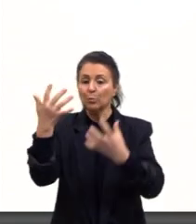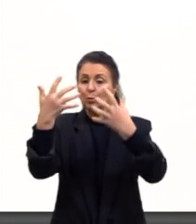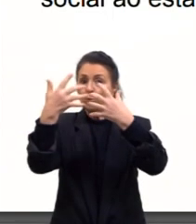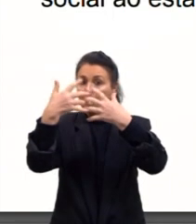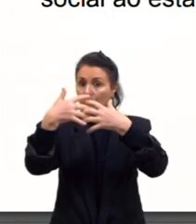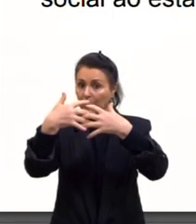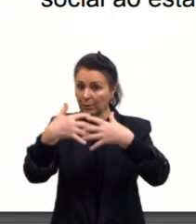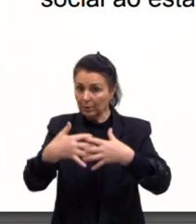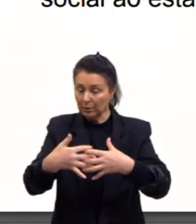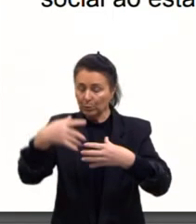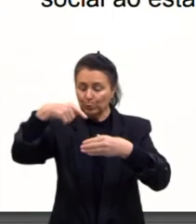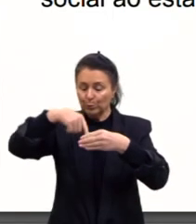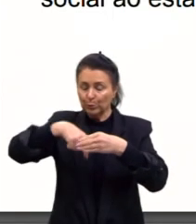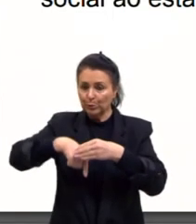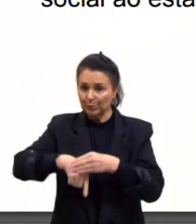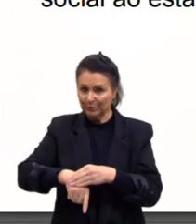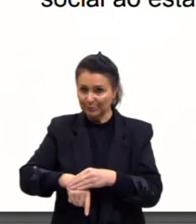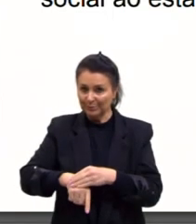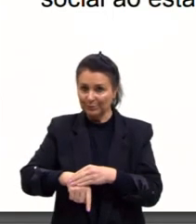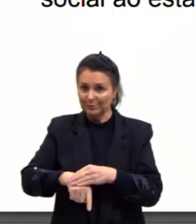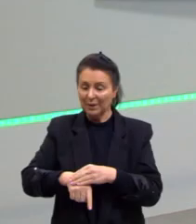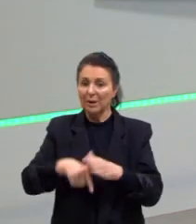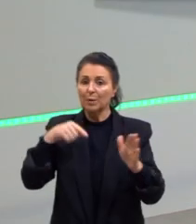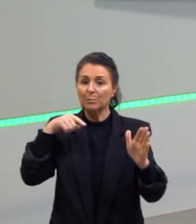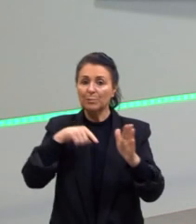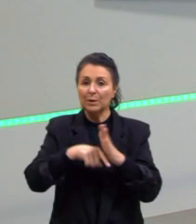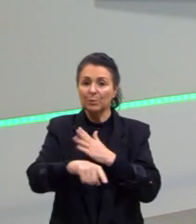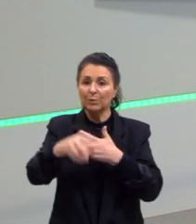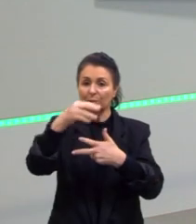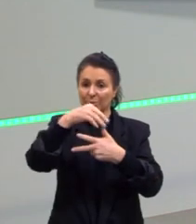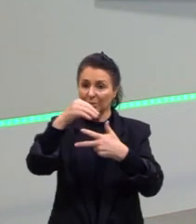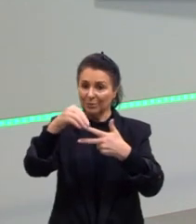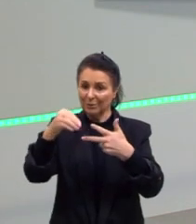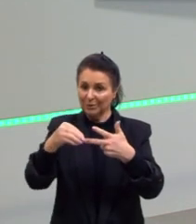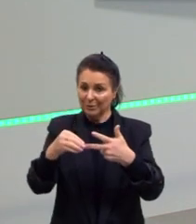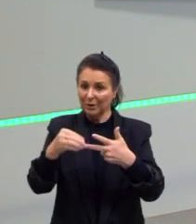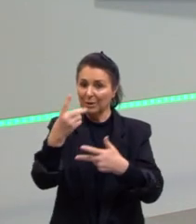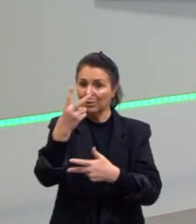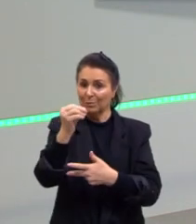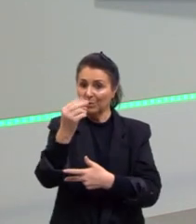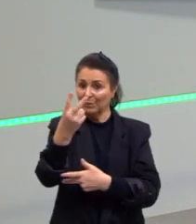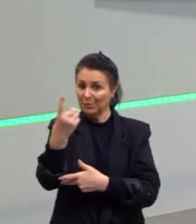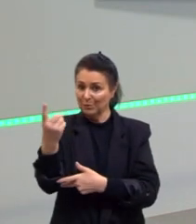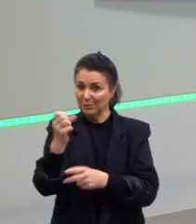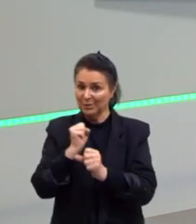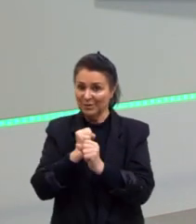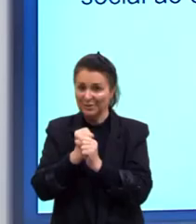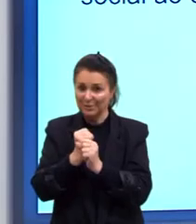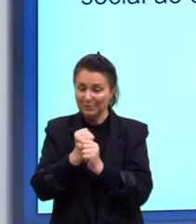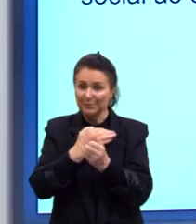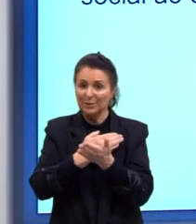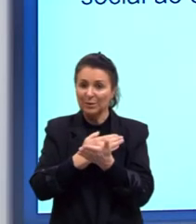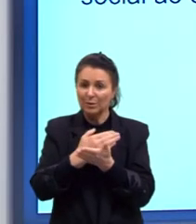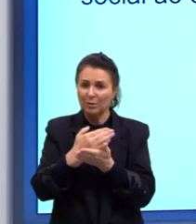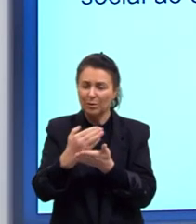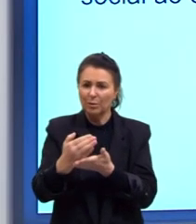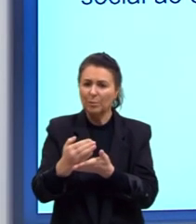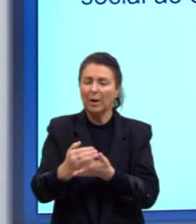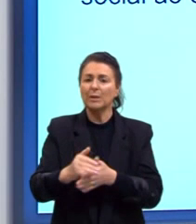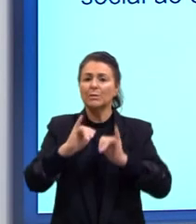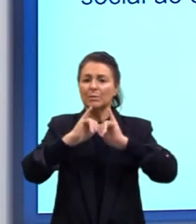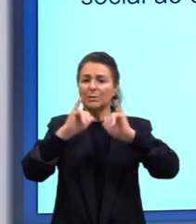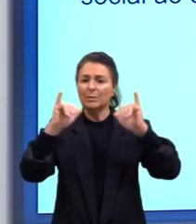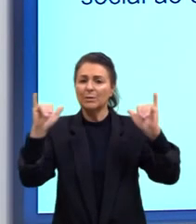muito profunda. E aqui a gente vai ter a questão 86 do Enem 2021. Ela começa com a Declaração de